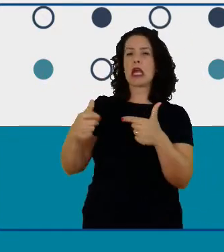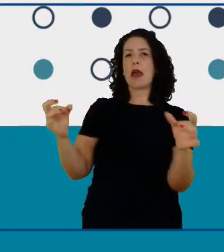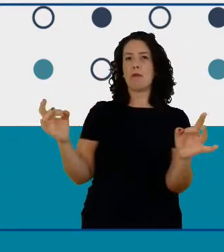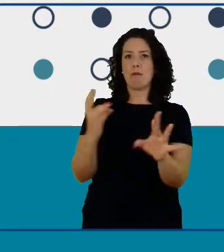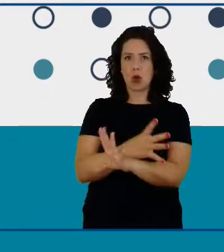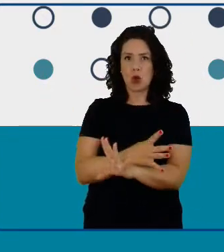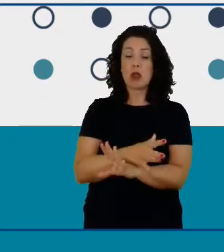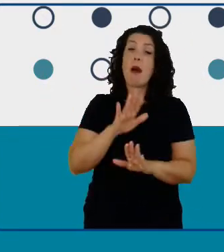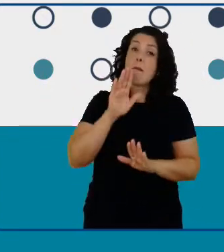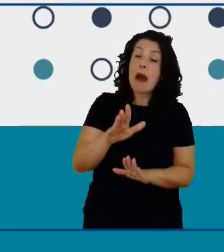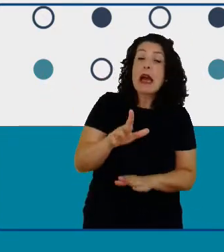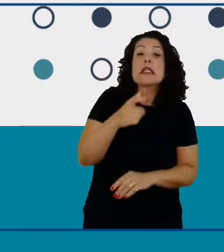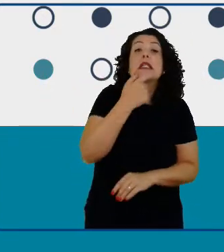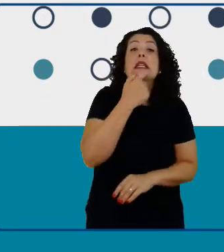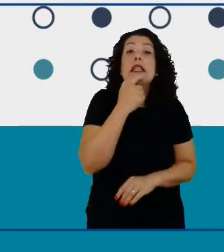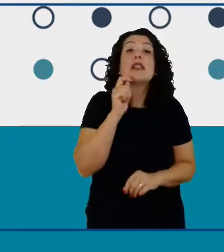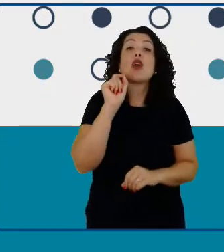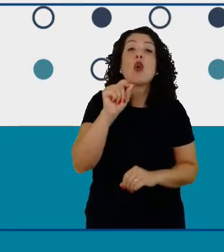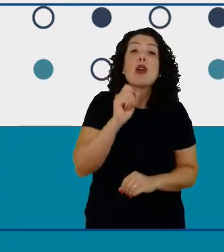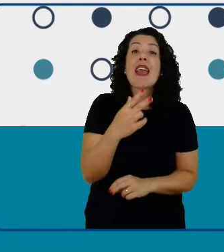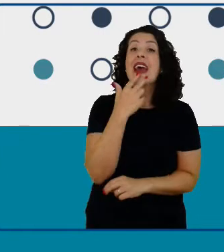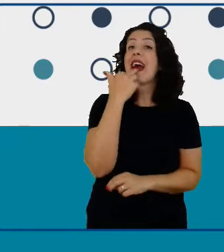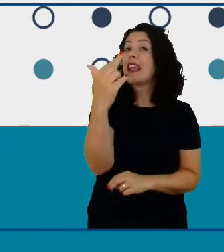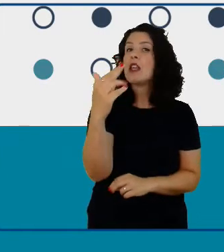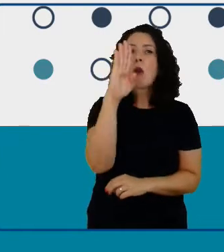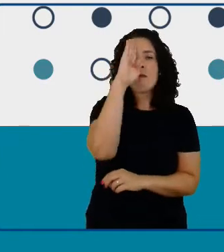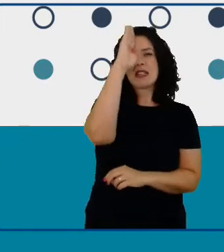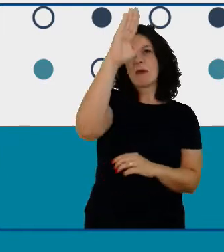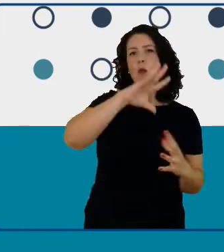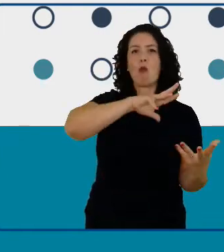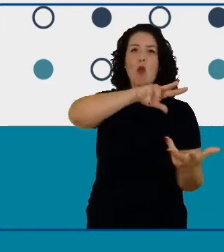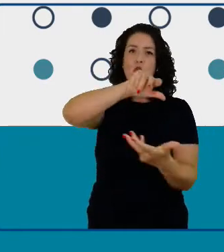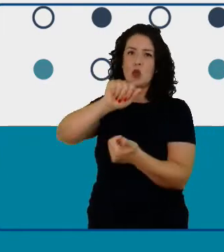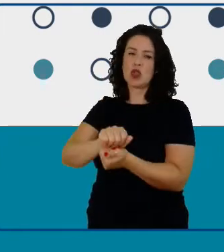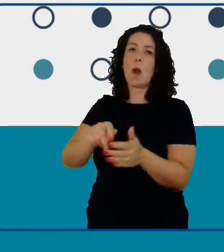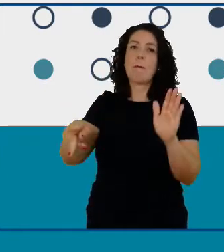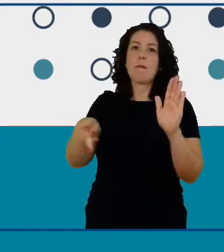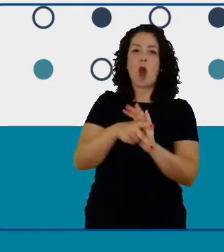ciência então pode ser uma